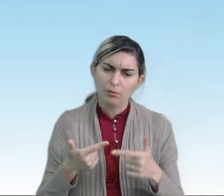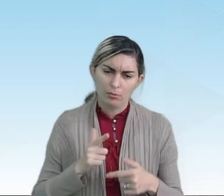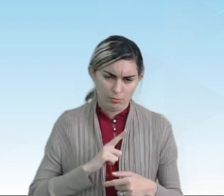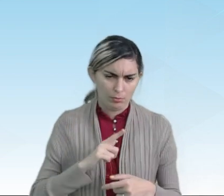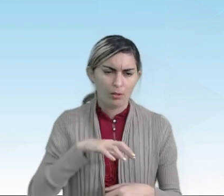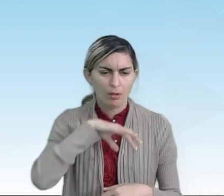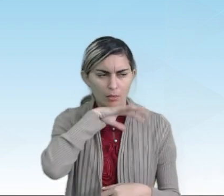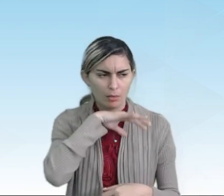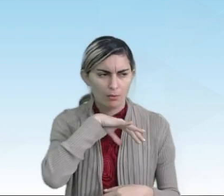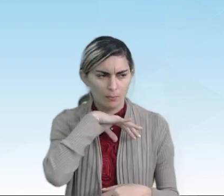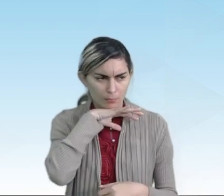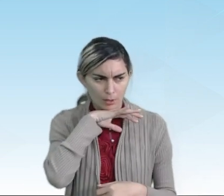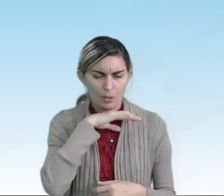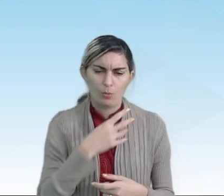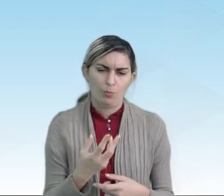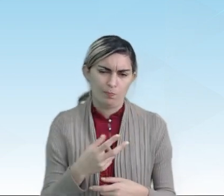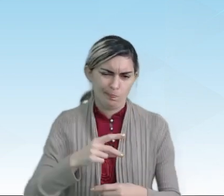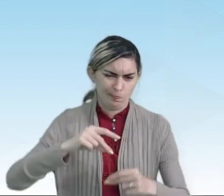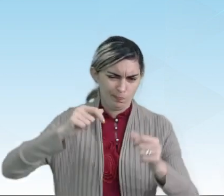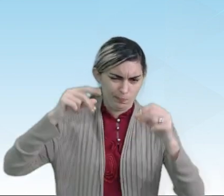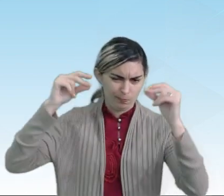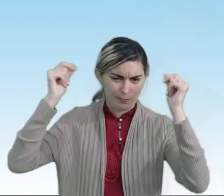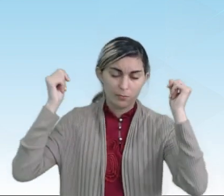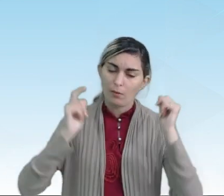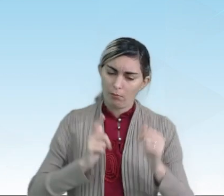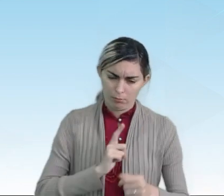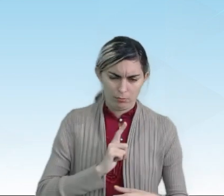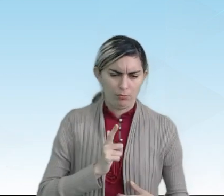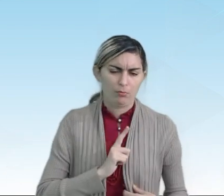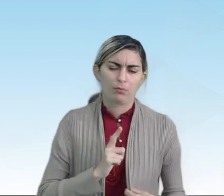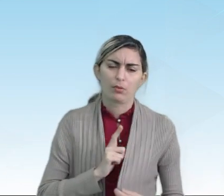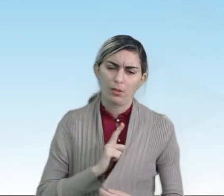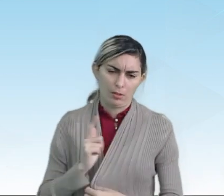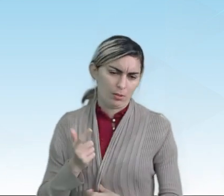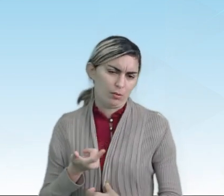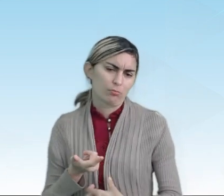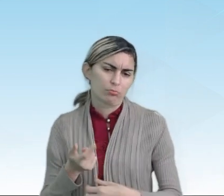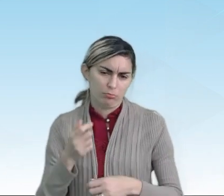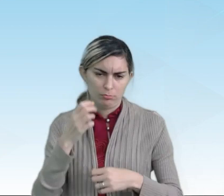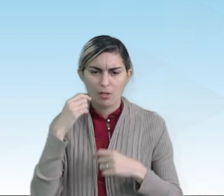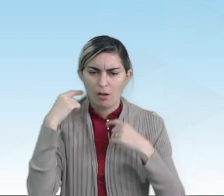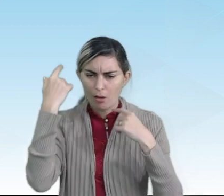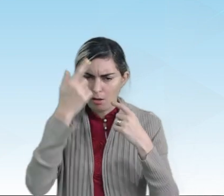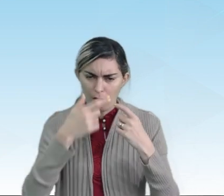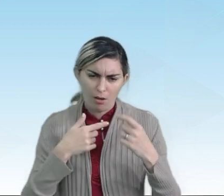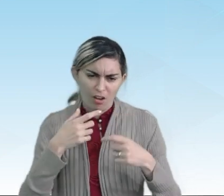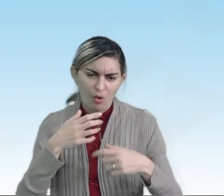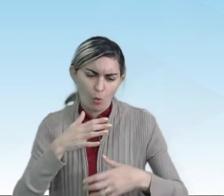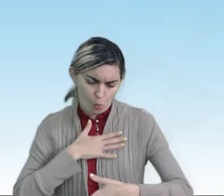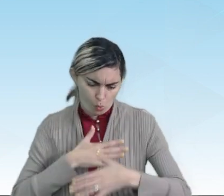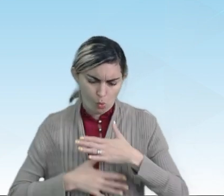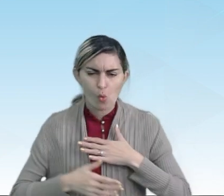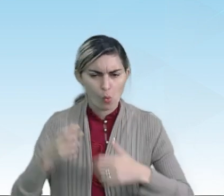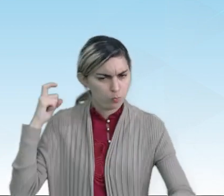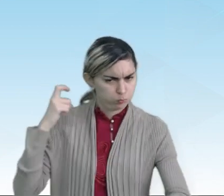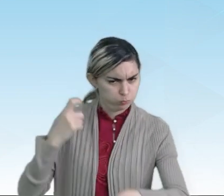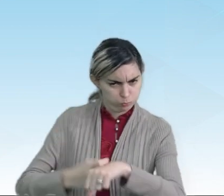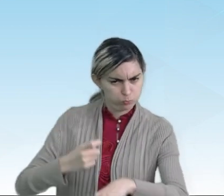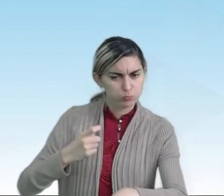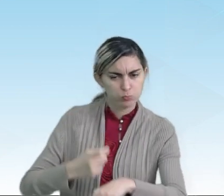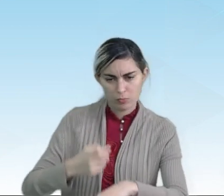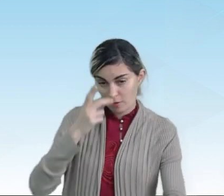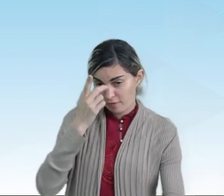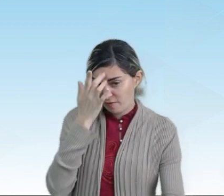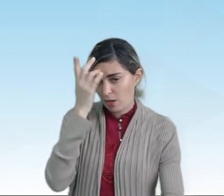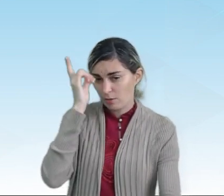animais pré-históricos que possuíram uma carapaça muito resistente. São facilmente